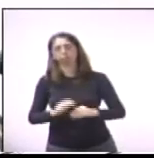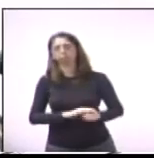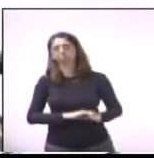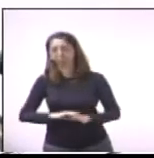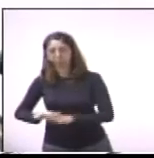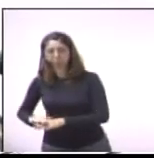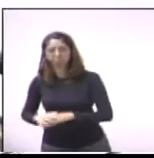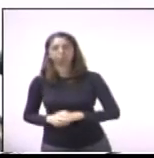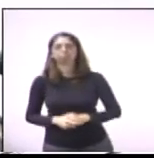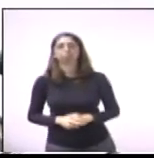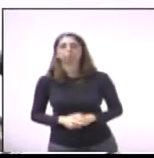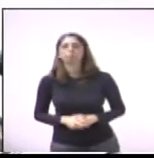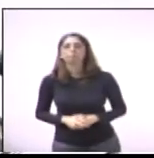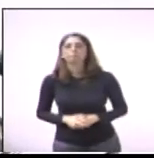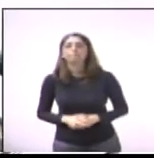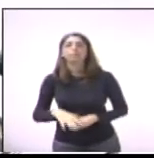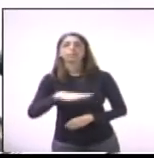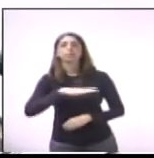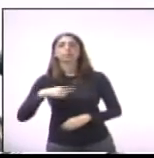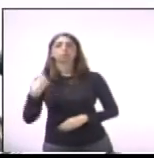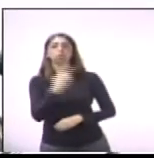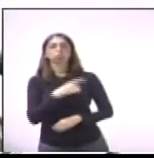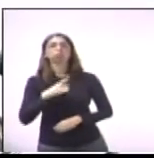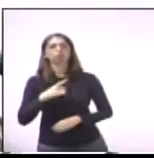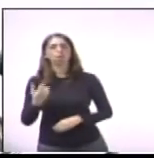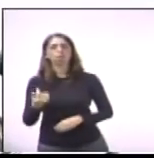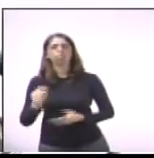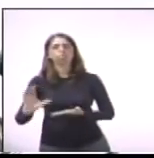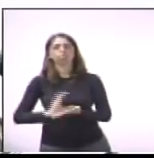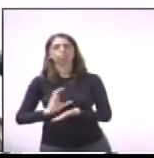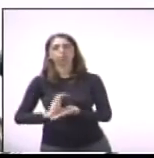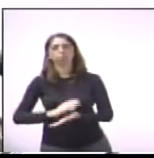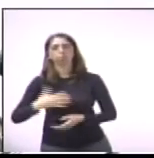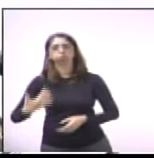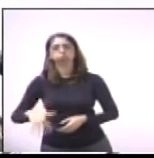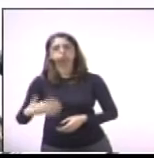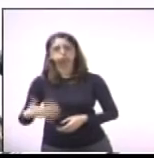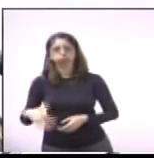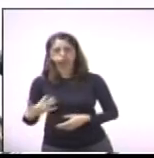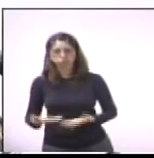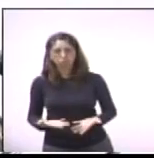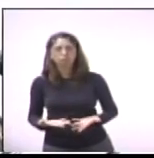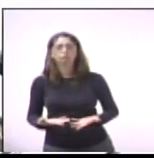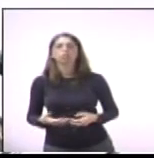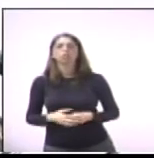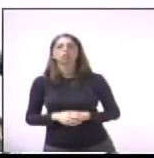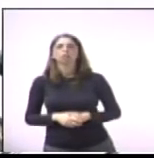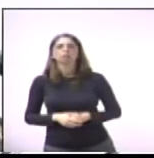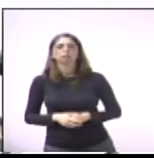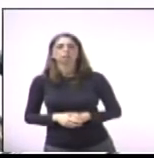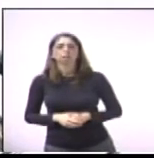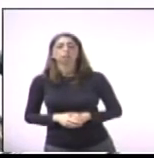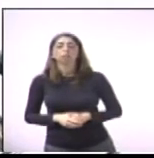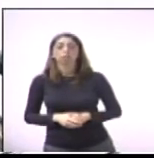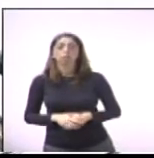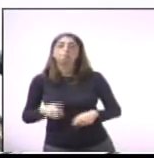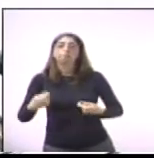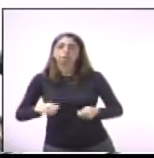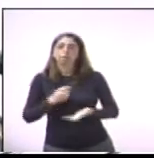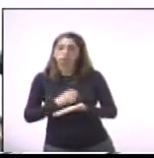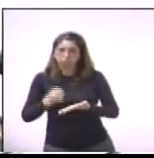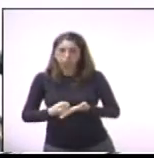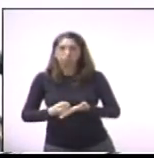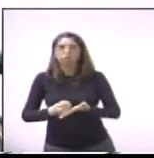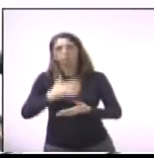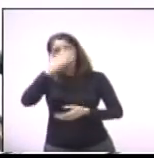gire dentro da nossa cidade, que os funcionários sejam dentro da nossa cidade, para que eles possam gastar no comércio local e